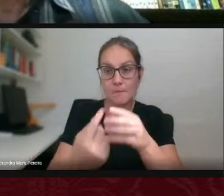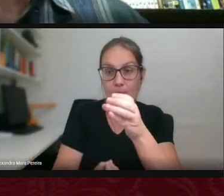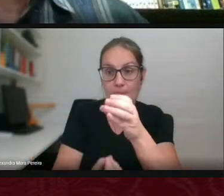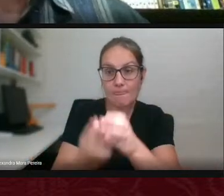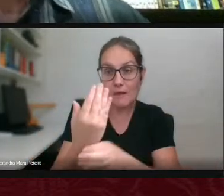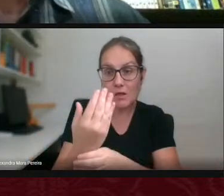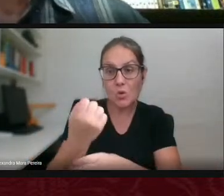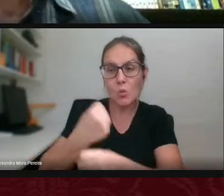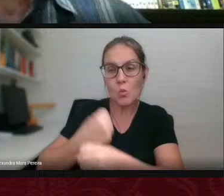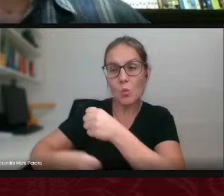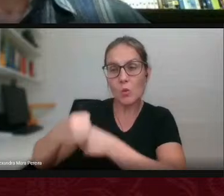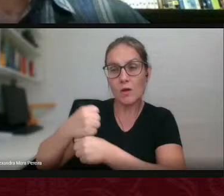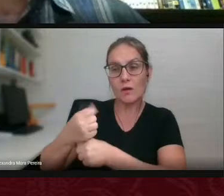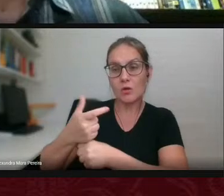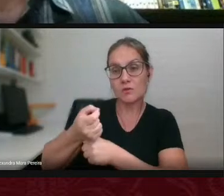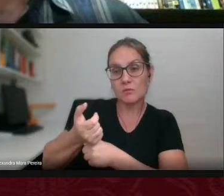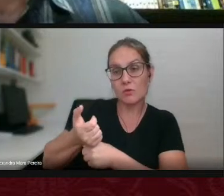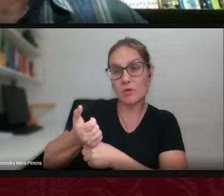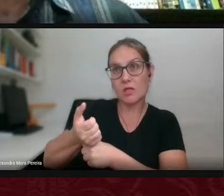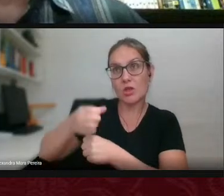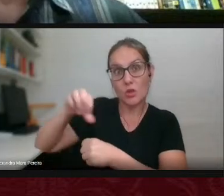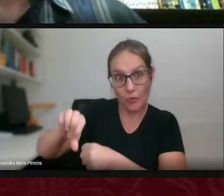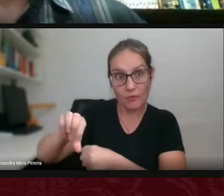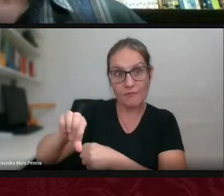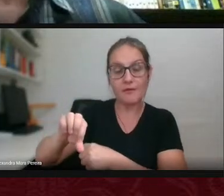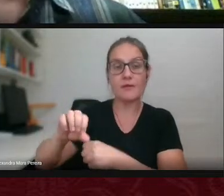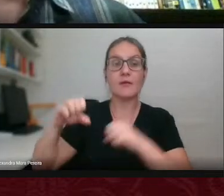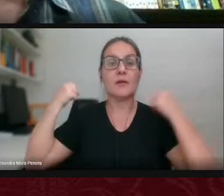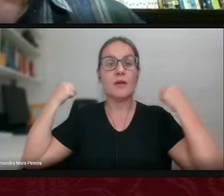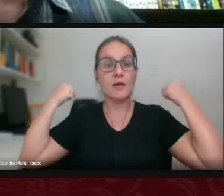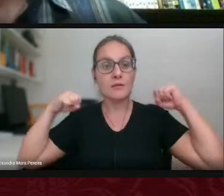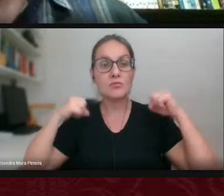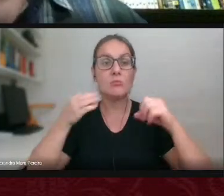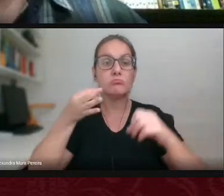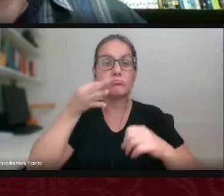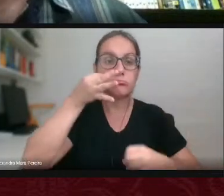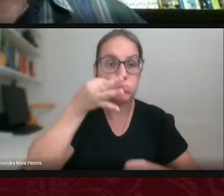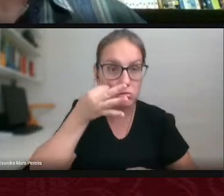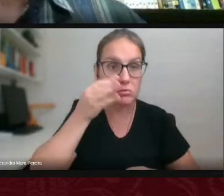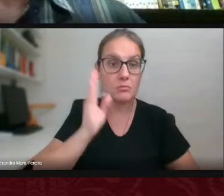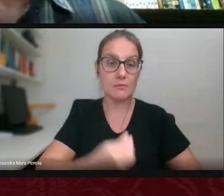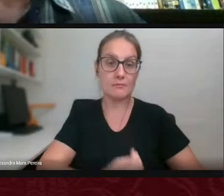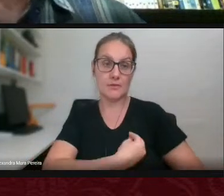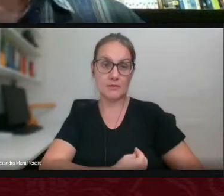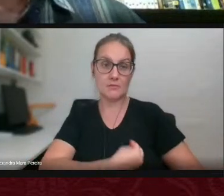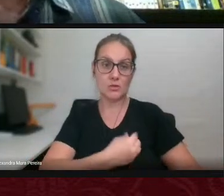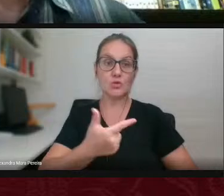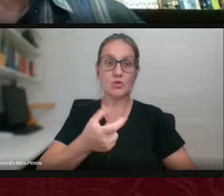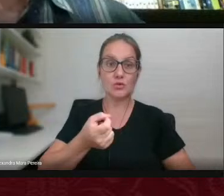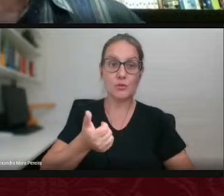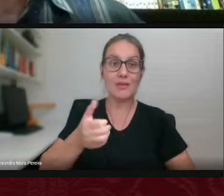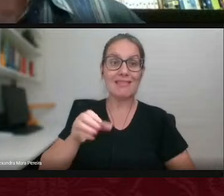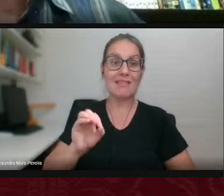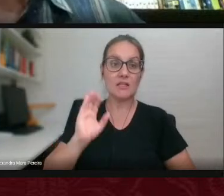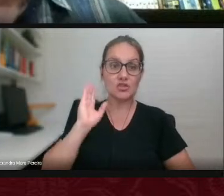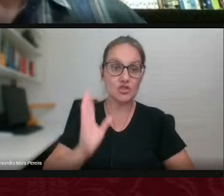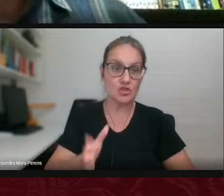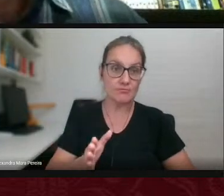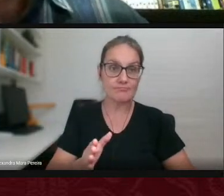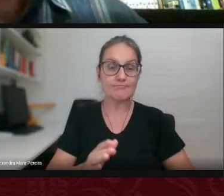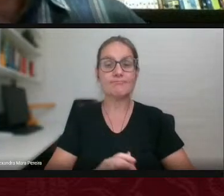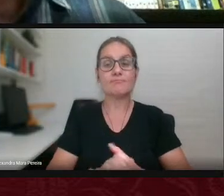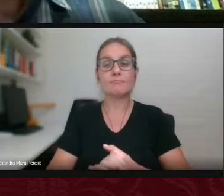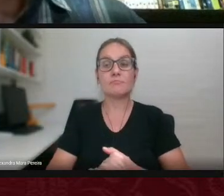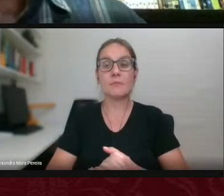um ano antes e a educação física esteve já presente no PIBID a partir do seu segundo ano de funcionamento